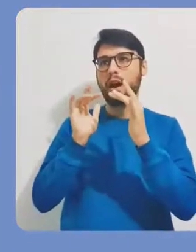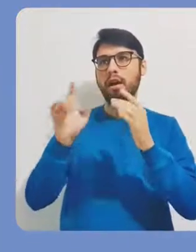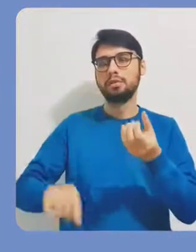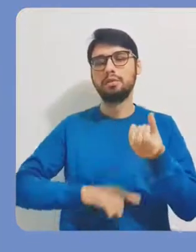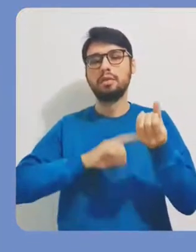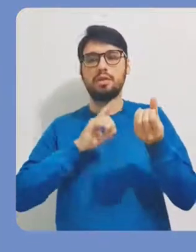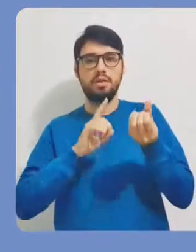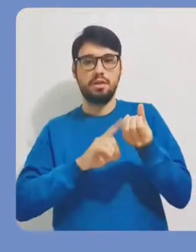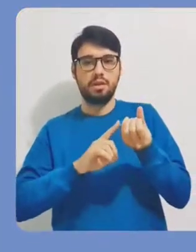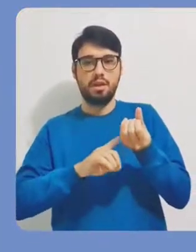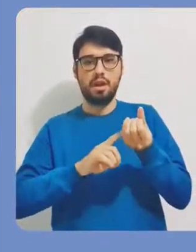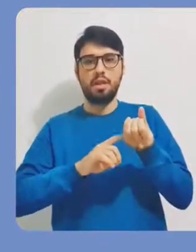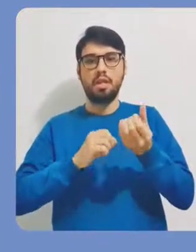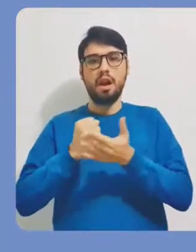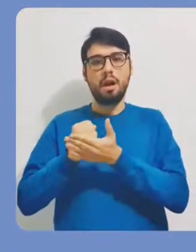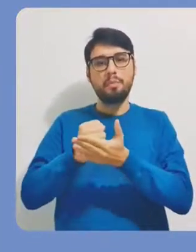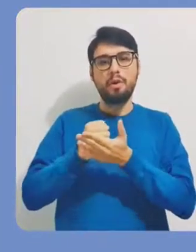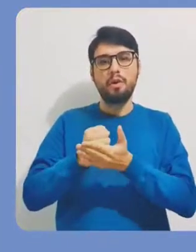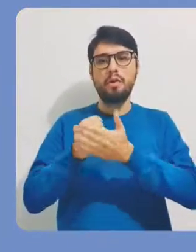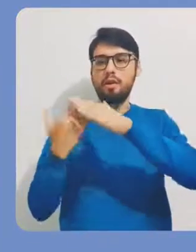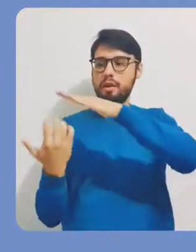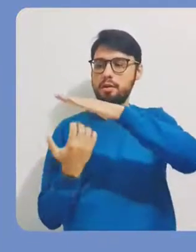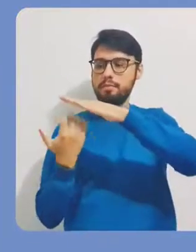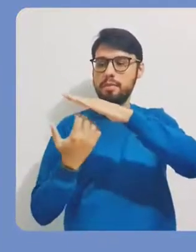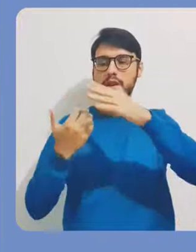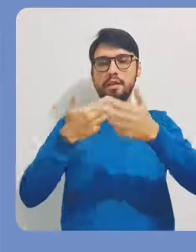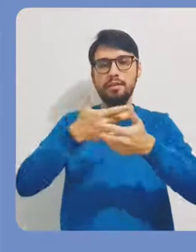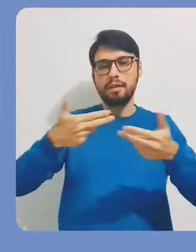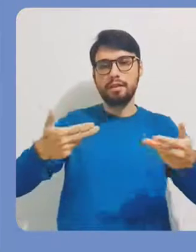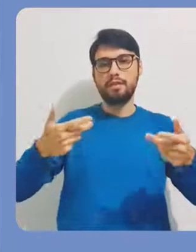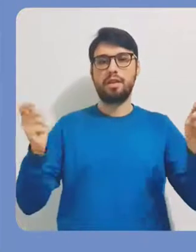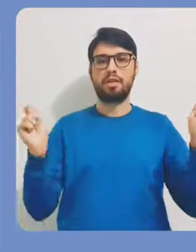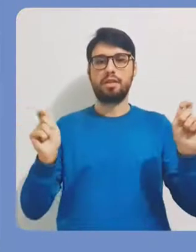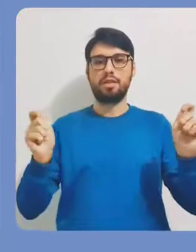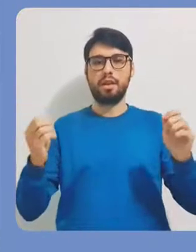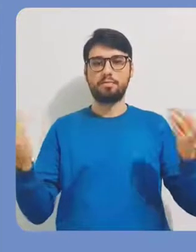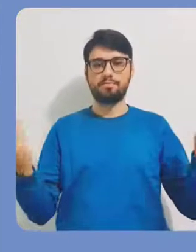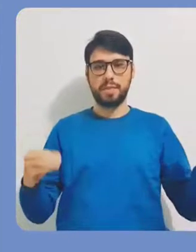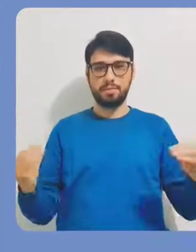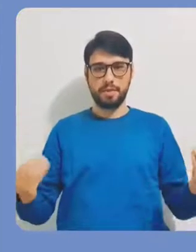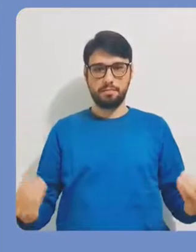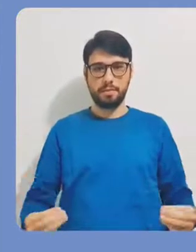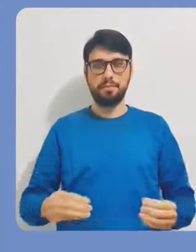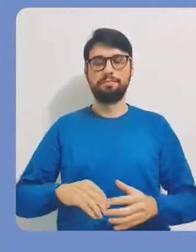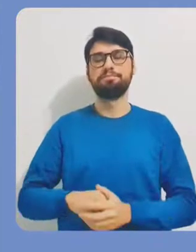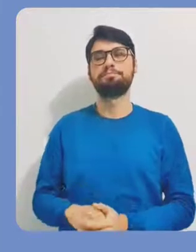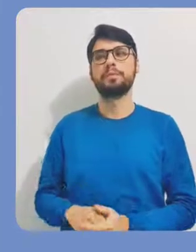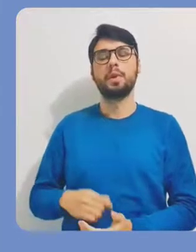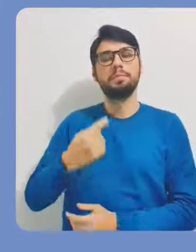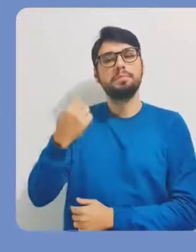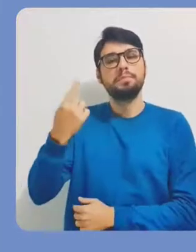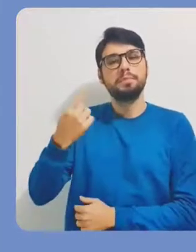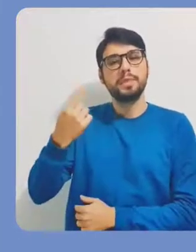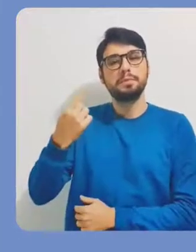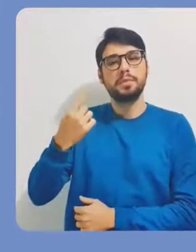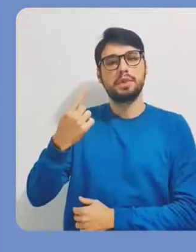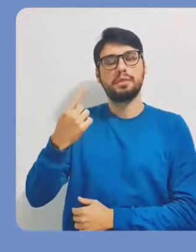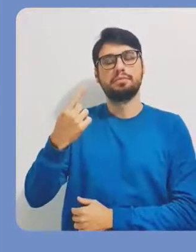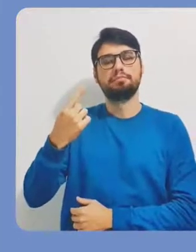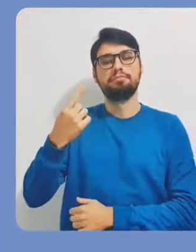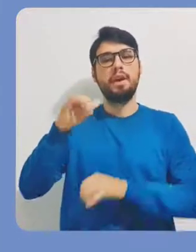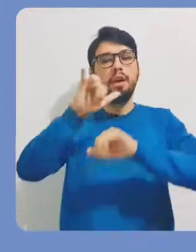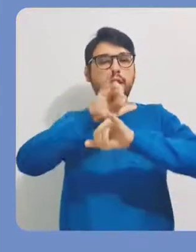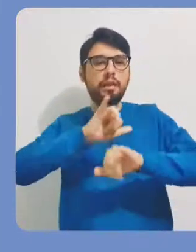de contato e ainda indicar apoiadores ou patrocinadores do evento. Nas opções de campanha,